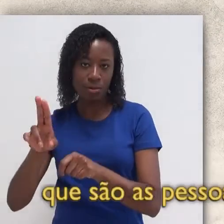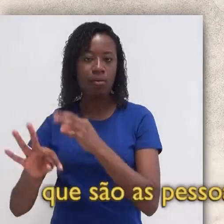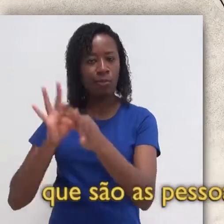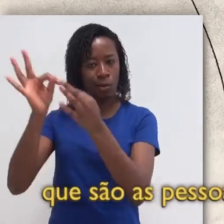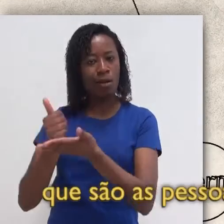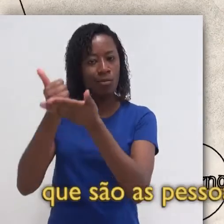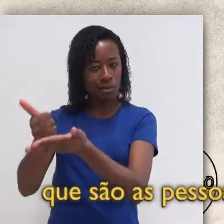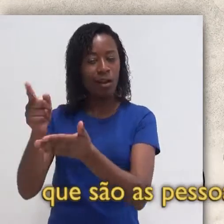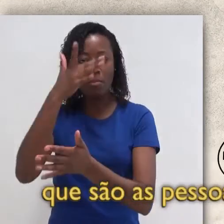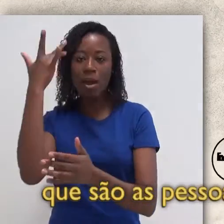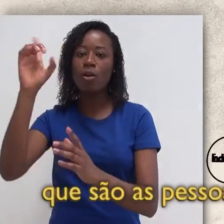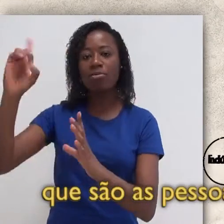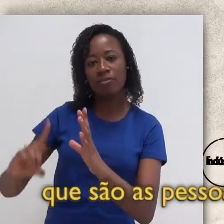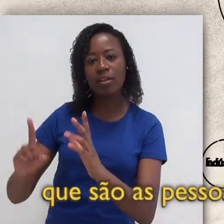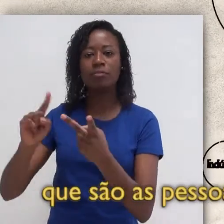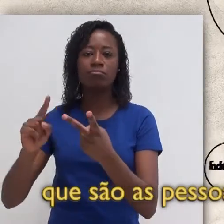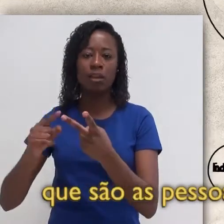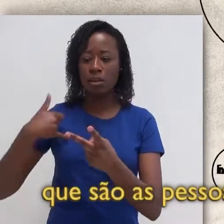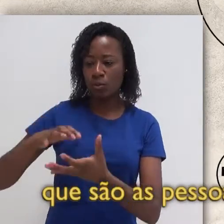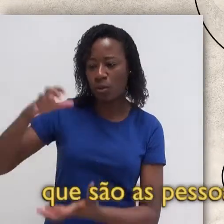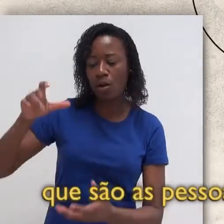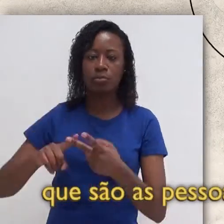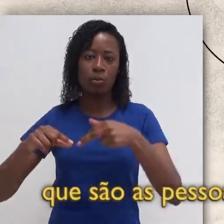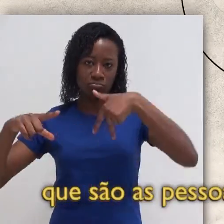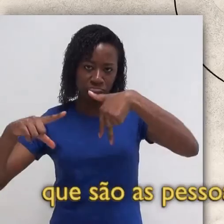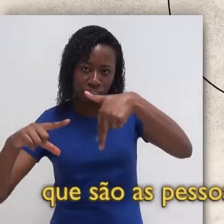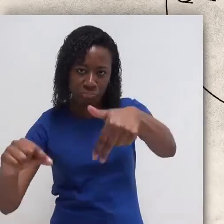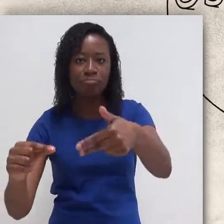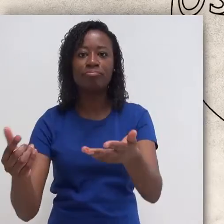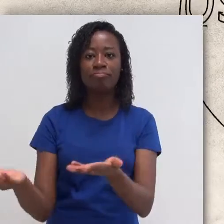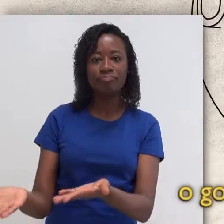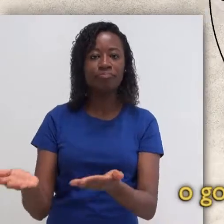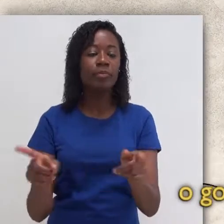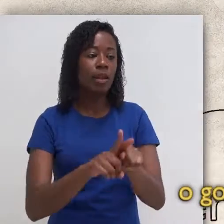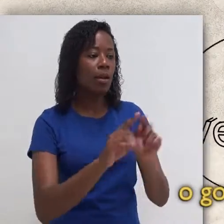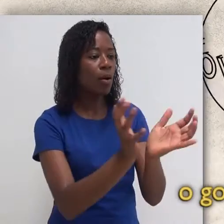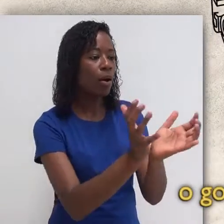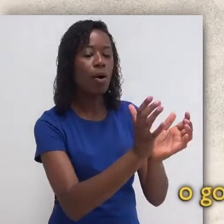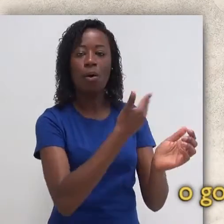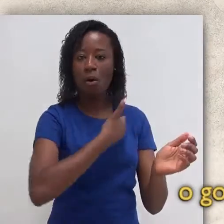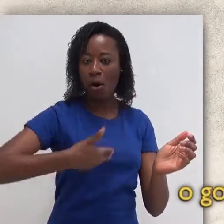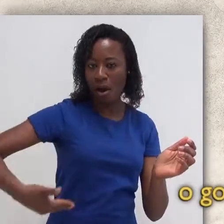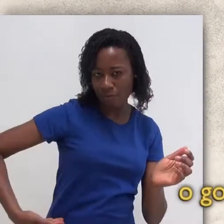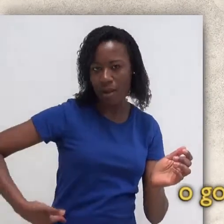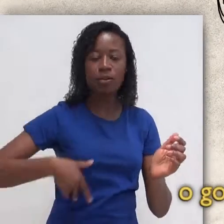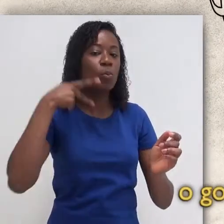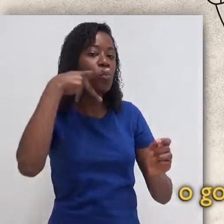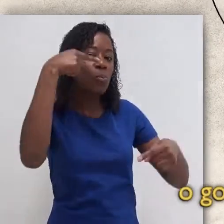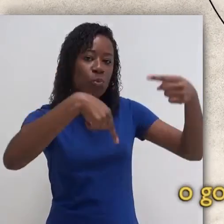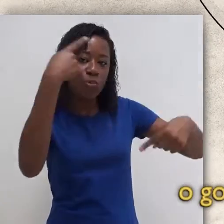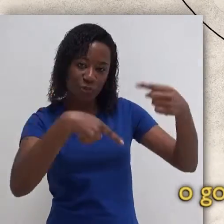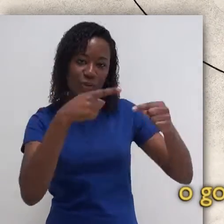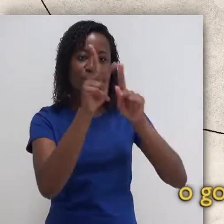que são as pessoas com deficiência, idosas e com mobilidade reduzida. O governo, que promove as políticas